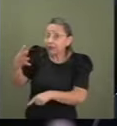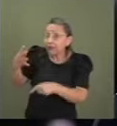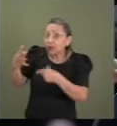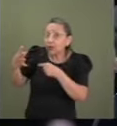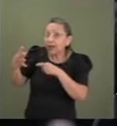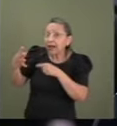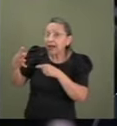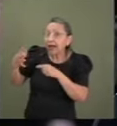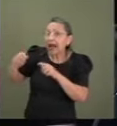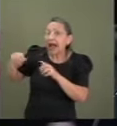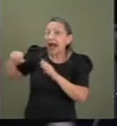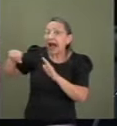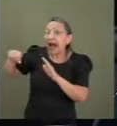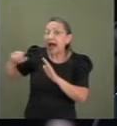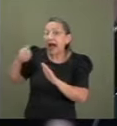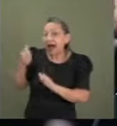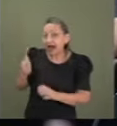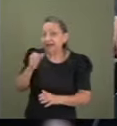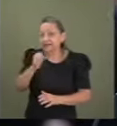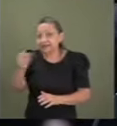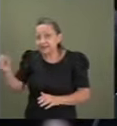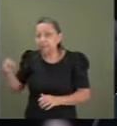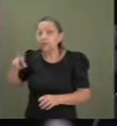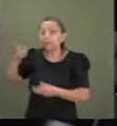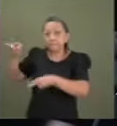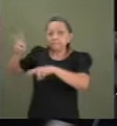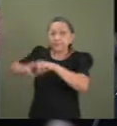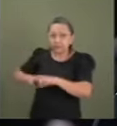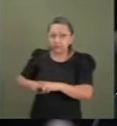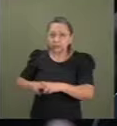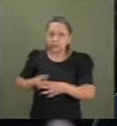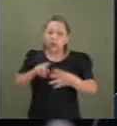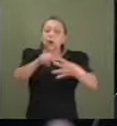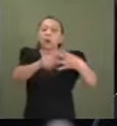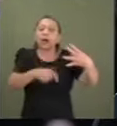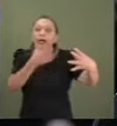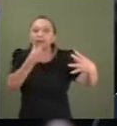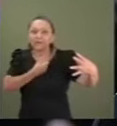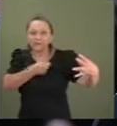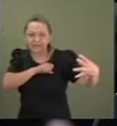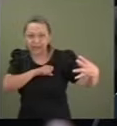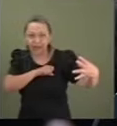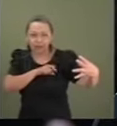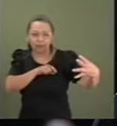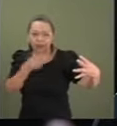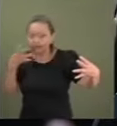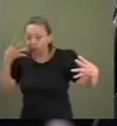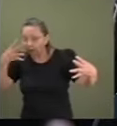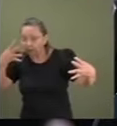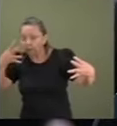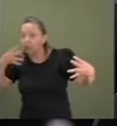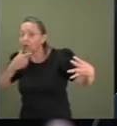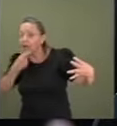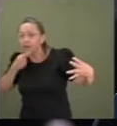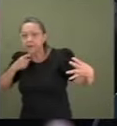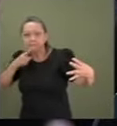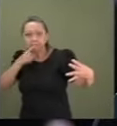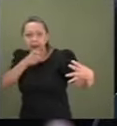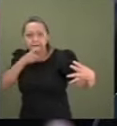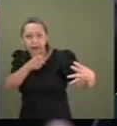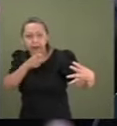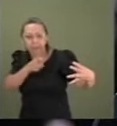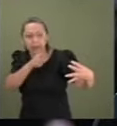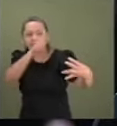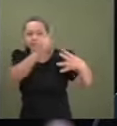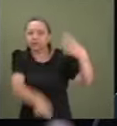Os assassinos estão presos, que assassinaram os quatro. Agora, quem mandou? E eles deram depoimento junto à